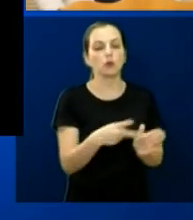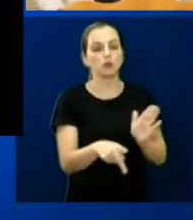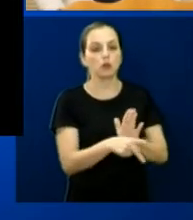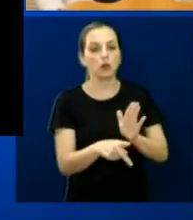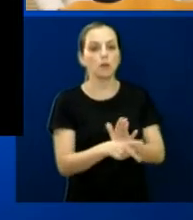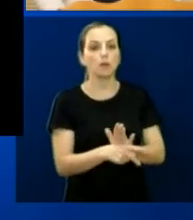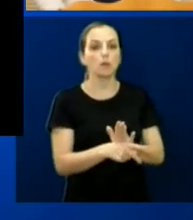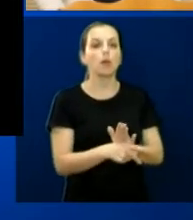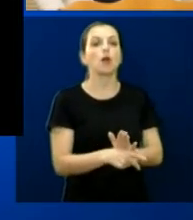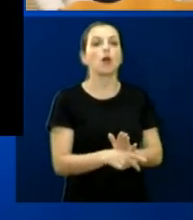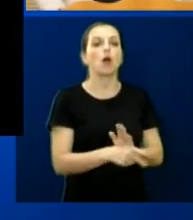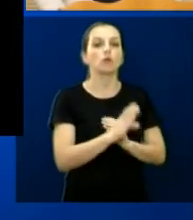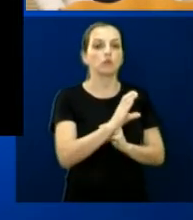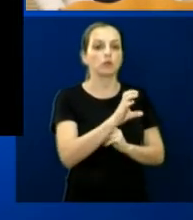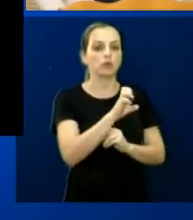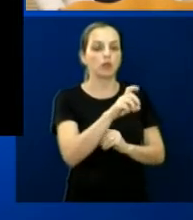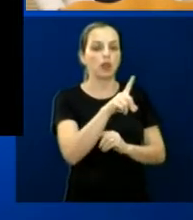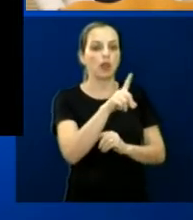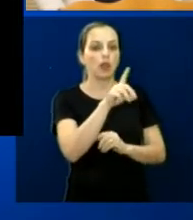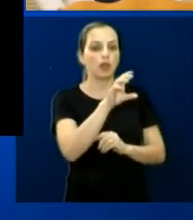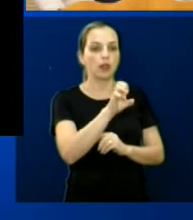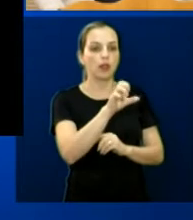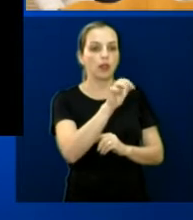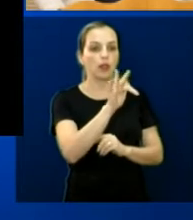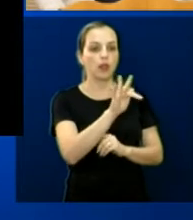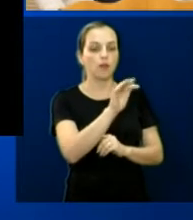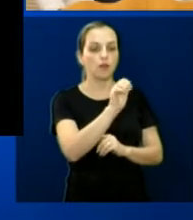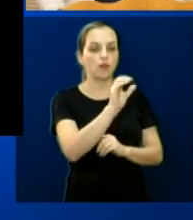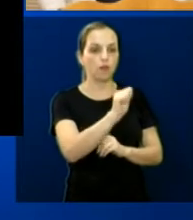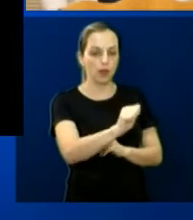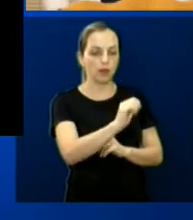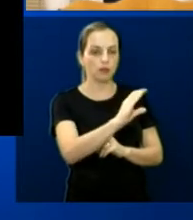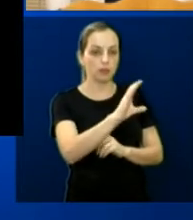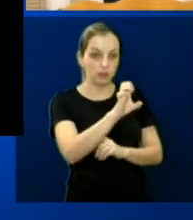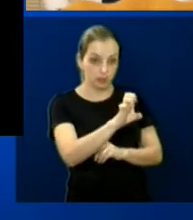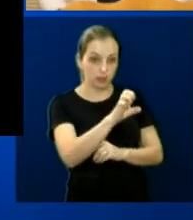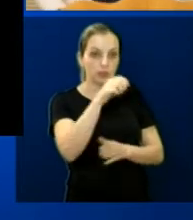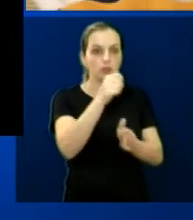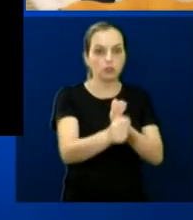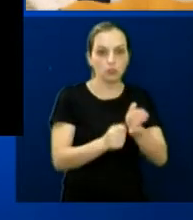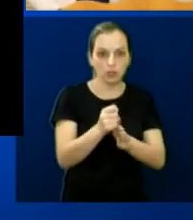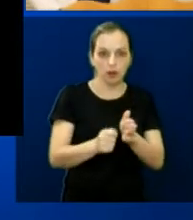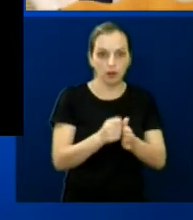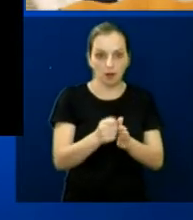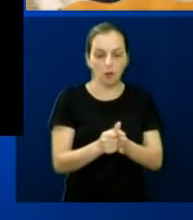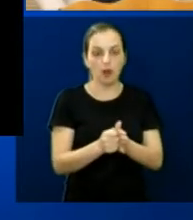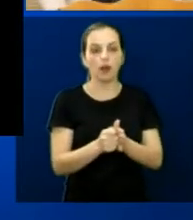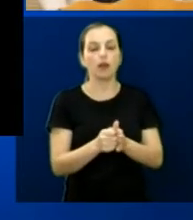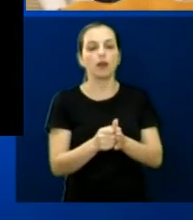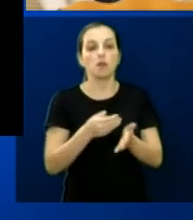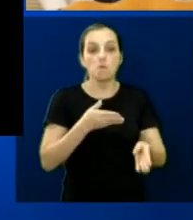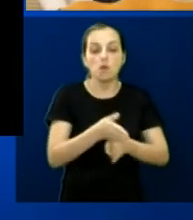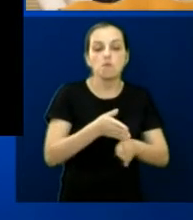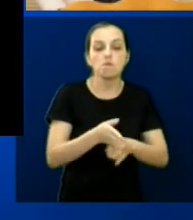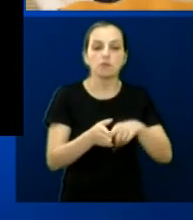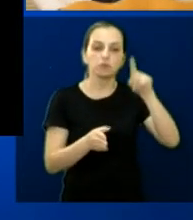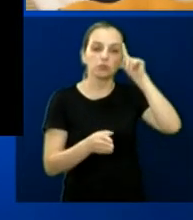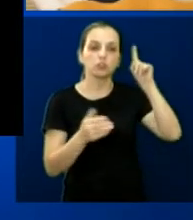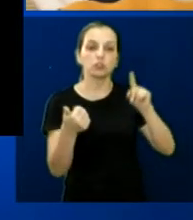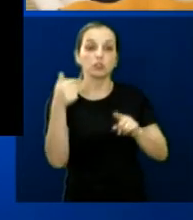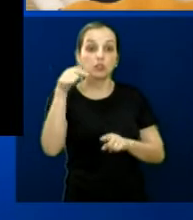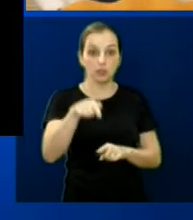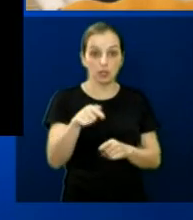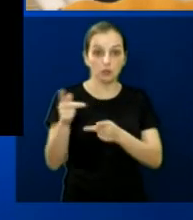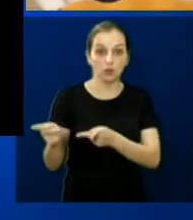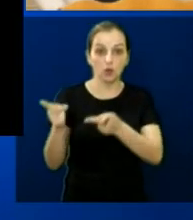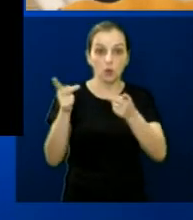Centro de Pesquisa e Tratamento das Deformidades Bucofaciais, CDFACE, recebeu nossa visita no dia 17. Fomos